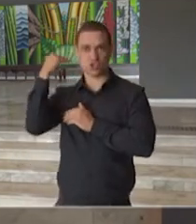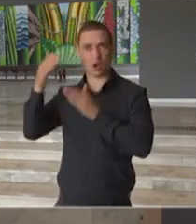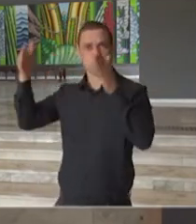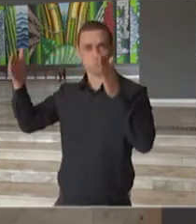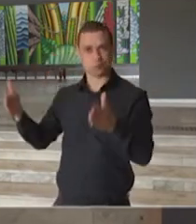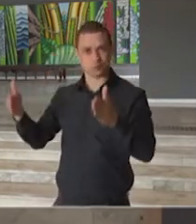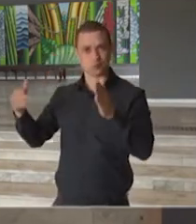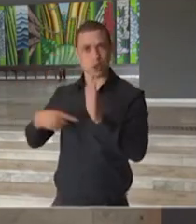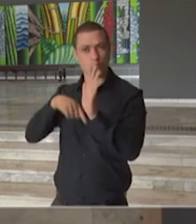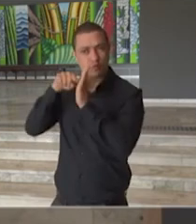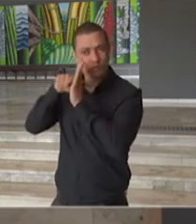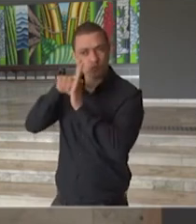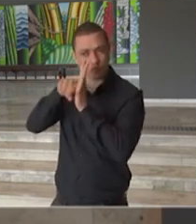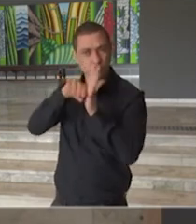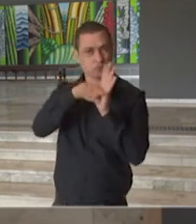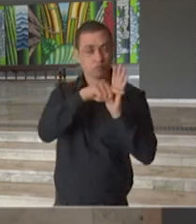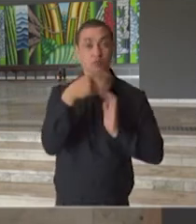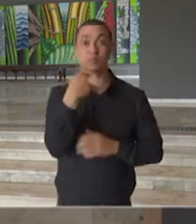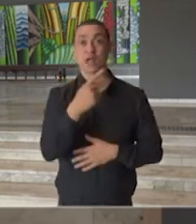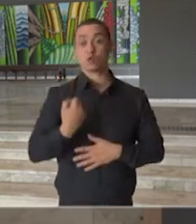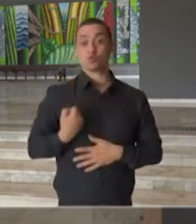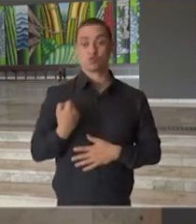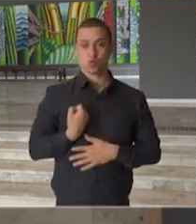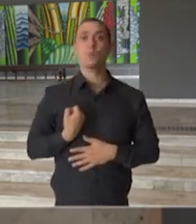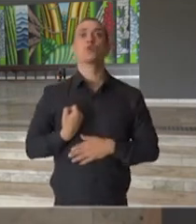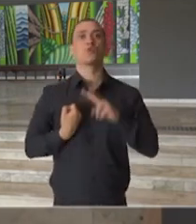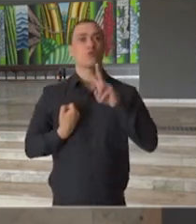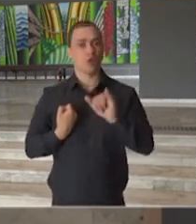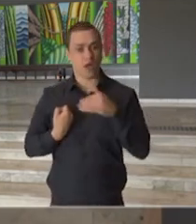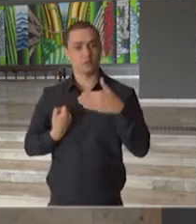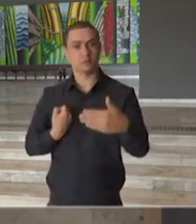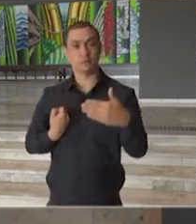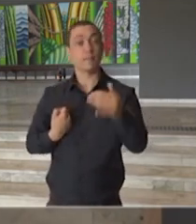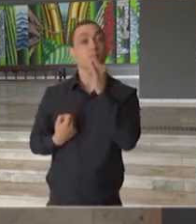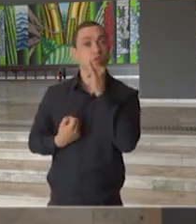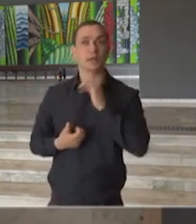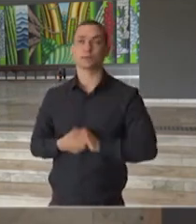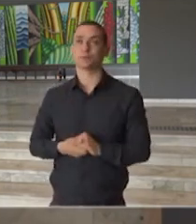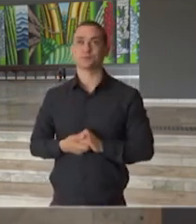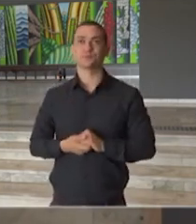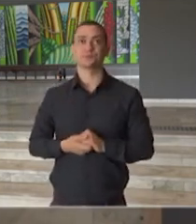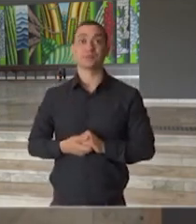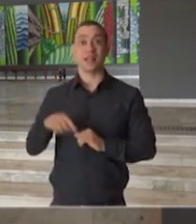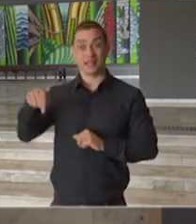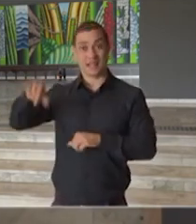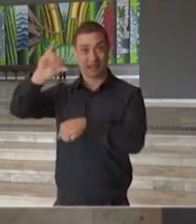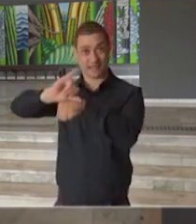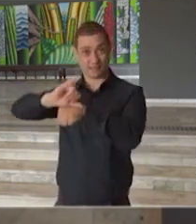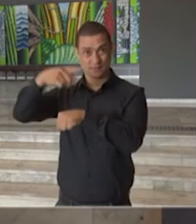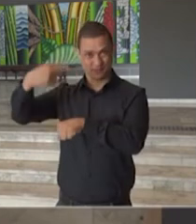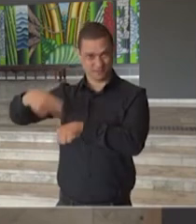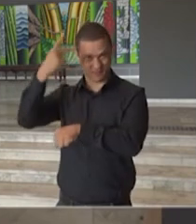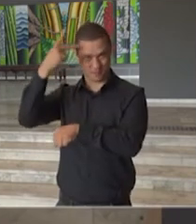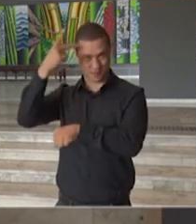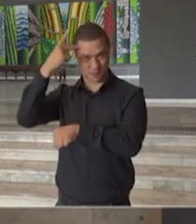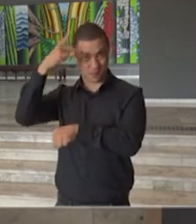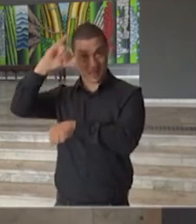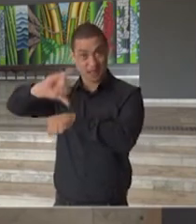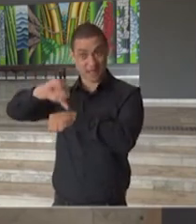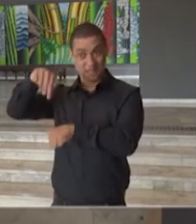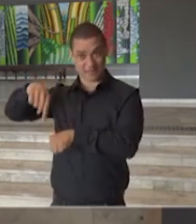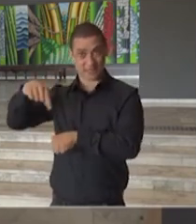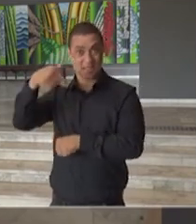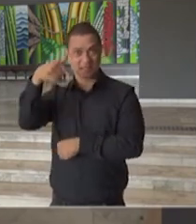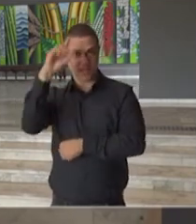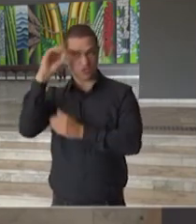também, que esses números vão se consolidando. Por exemplo, enquanto a gente tem na capital, ao longo desses últimos sete dias,